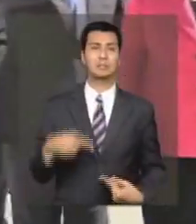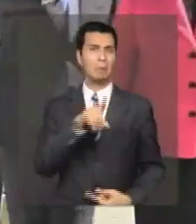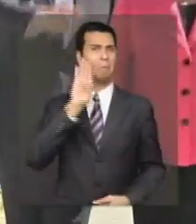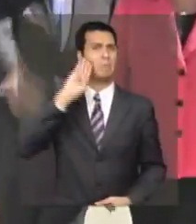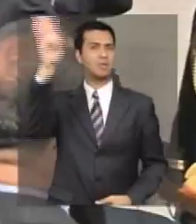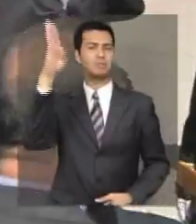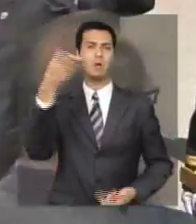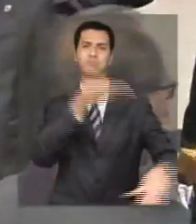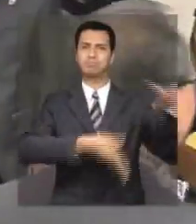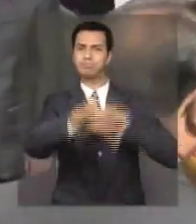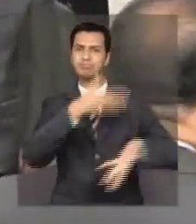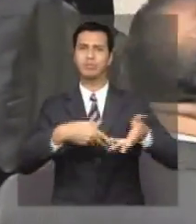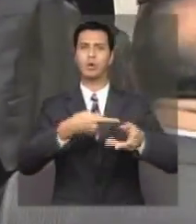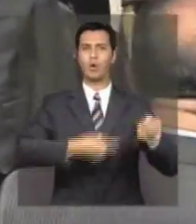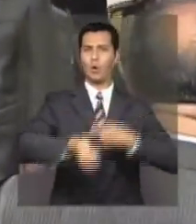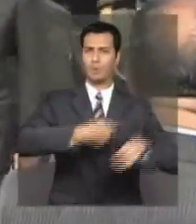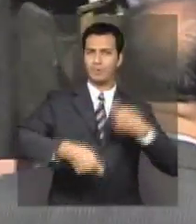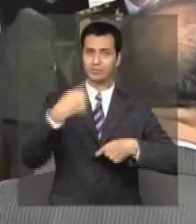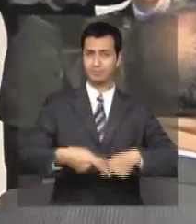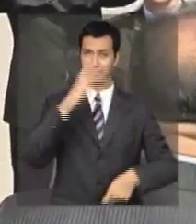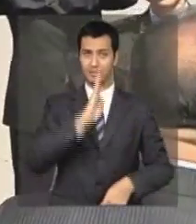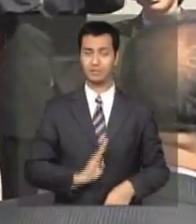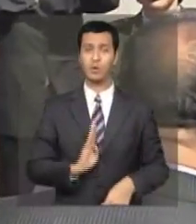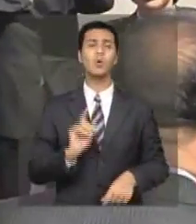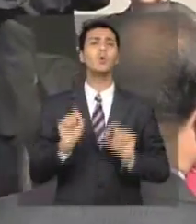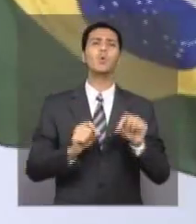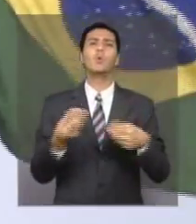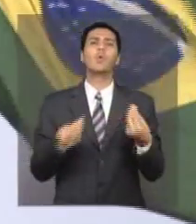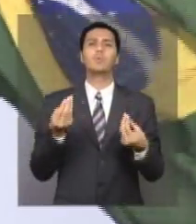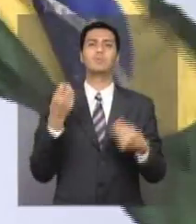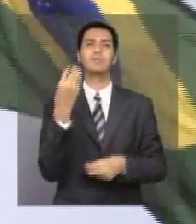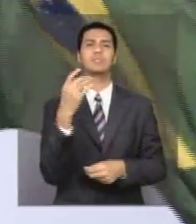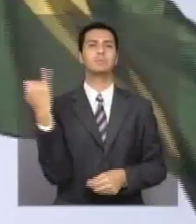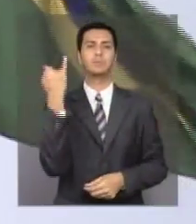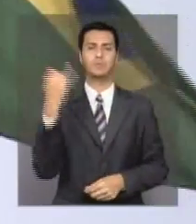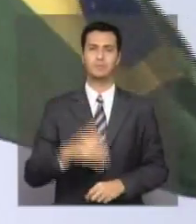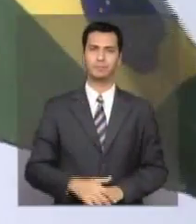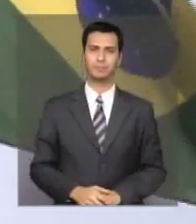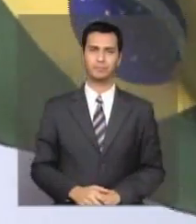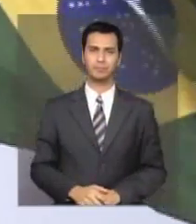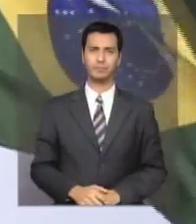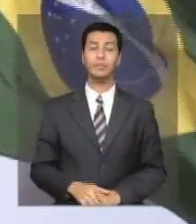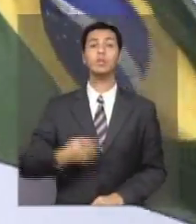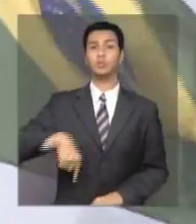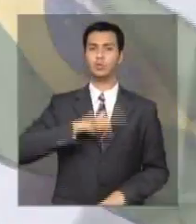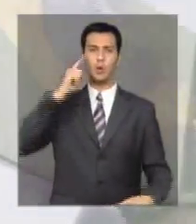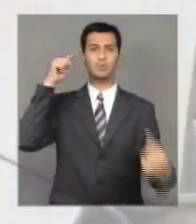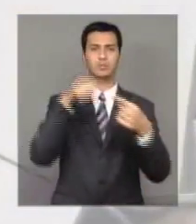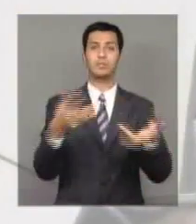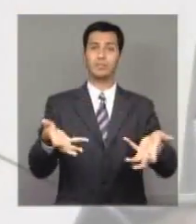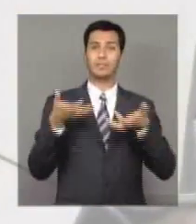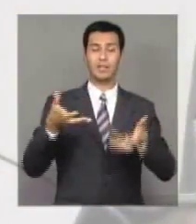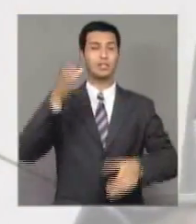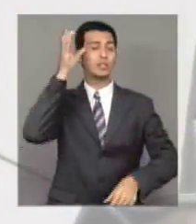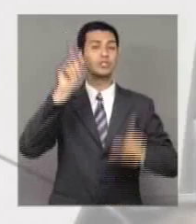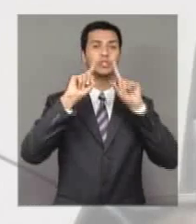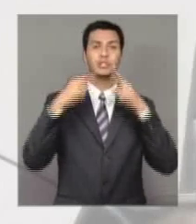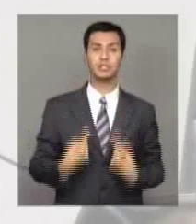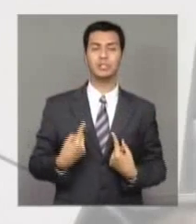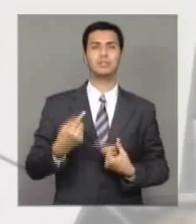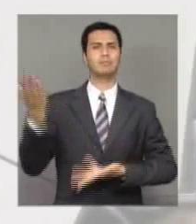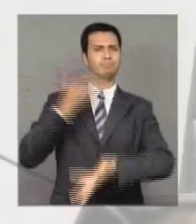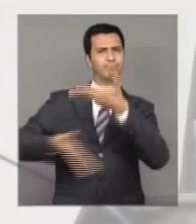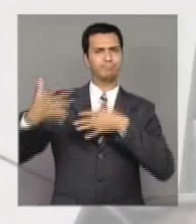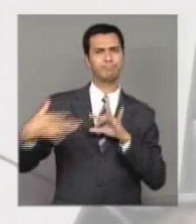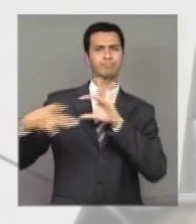dessa visita? O nosso grande objetivo é ampliar ainda mais a parceria comercial com a China. Queremos aumentar